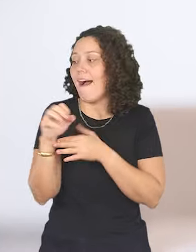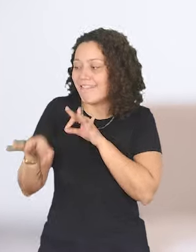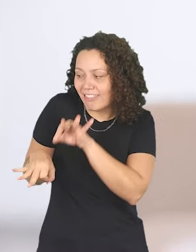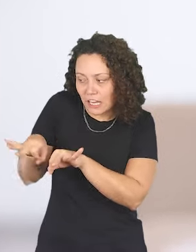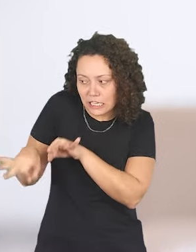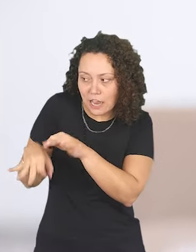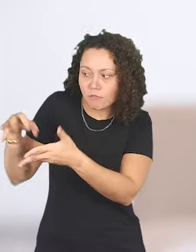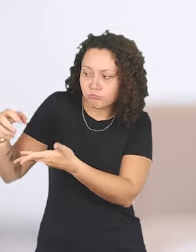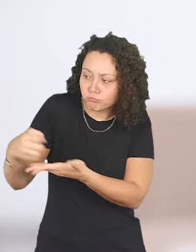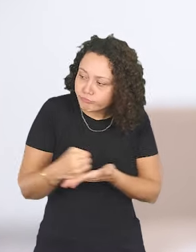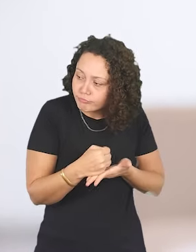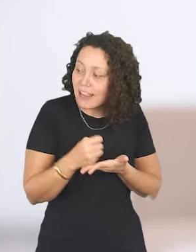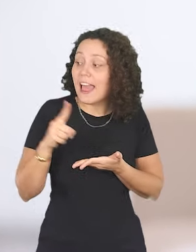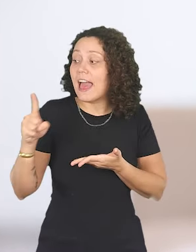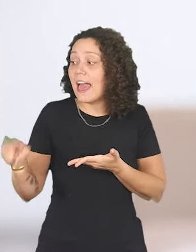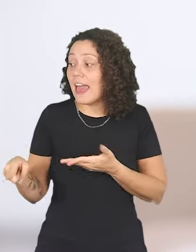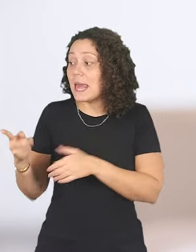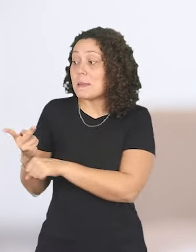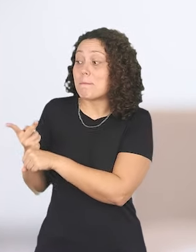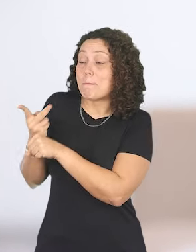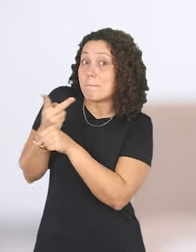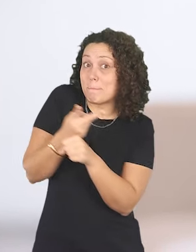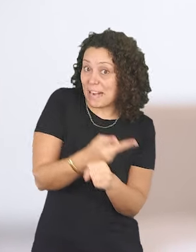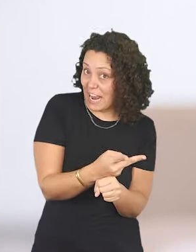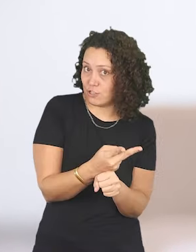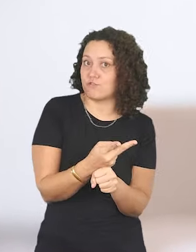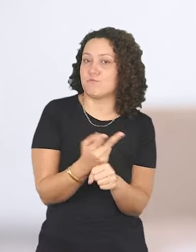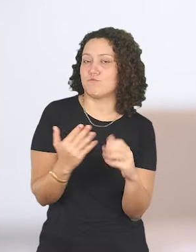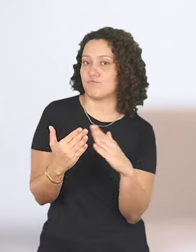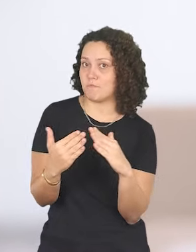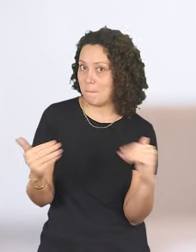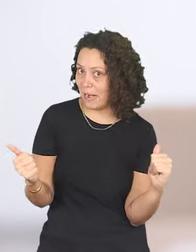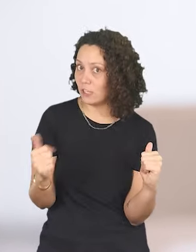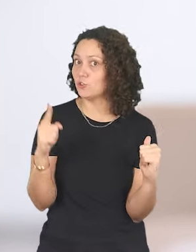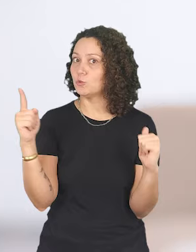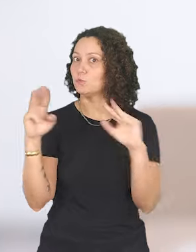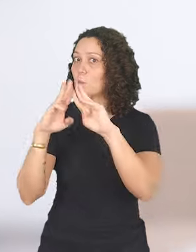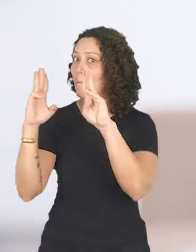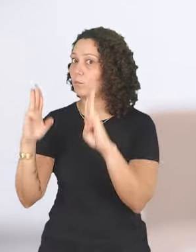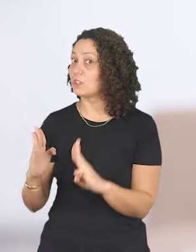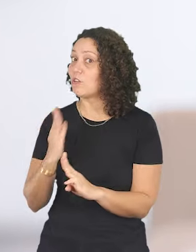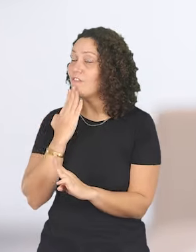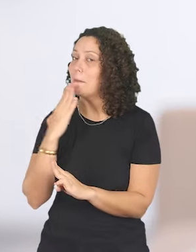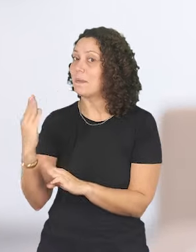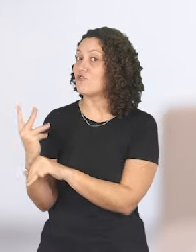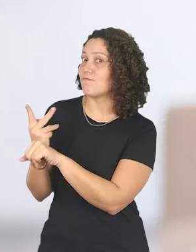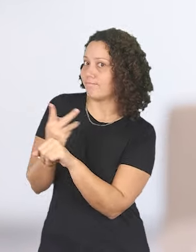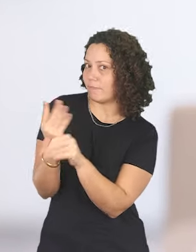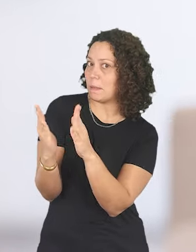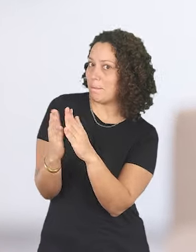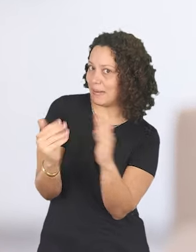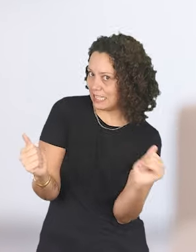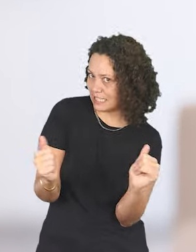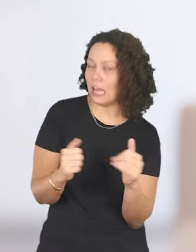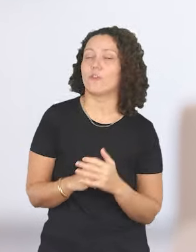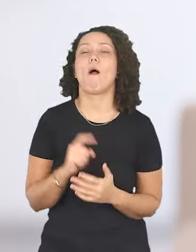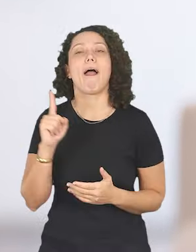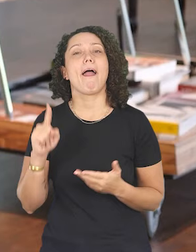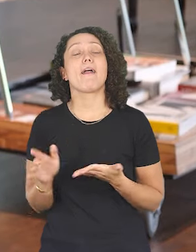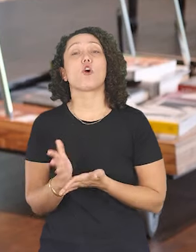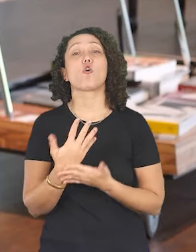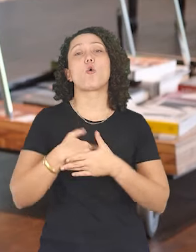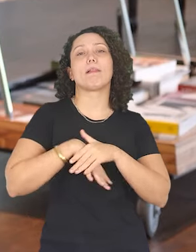ateliê, se é um empréstimo de obra, né? Se a gente vai emprestar essa obra de um museu, de uma coleção particular,